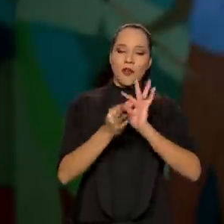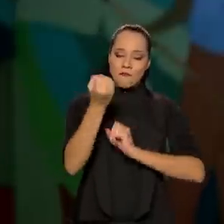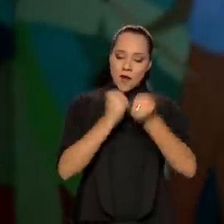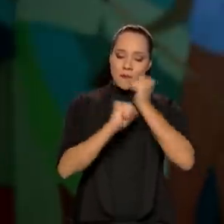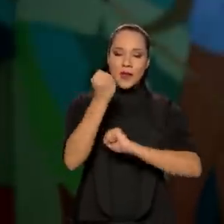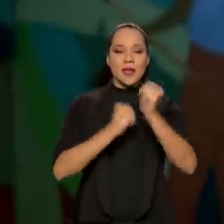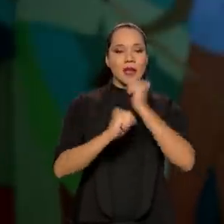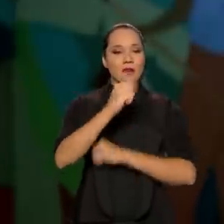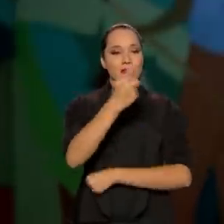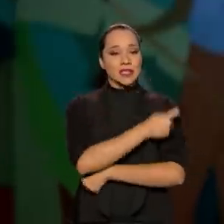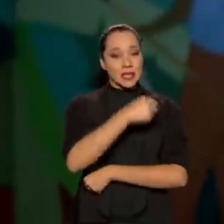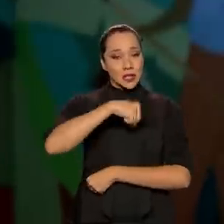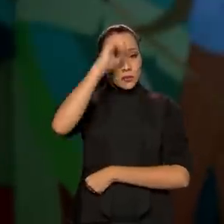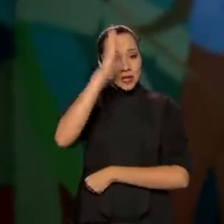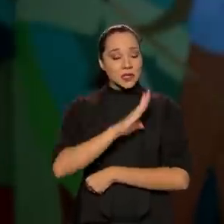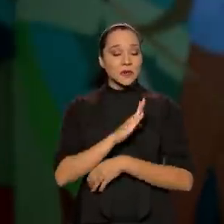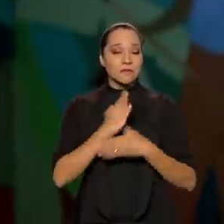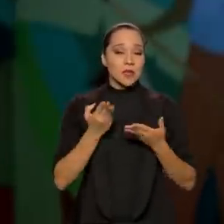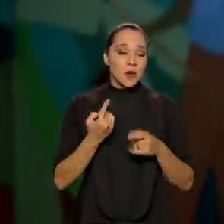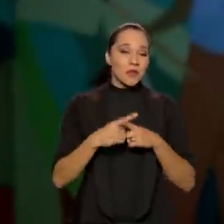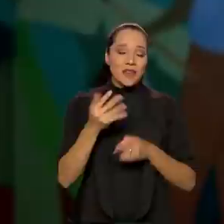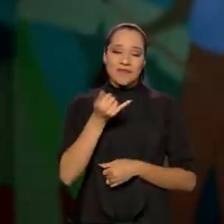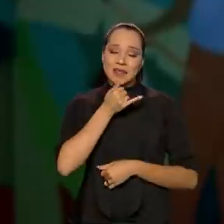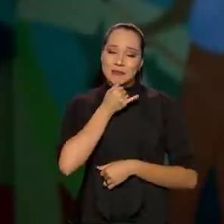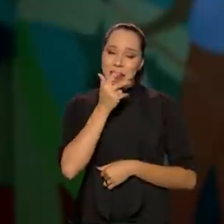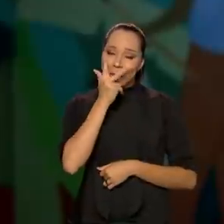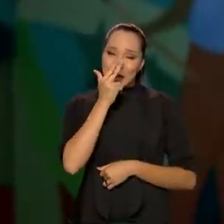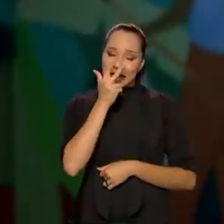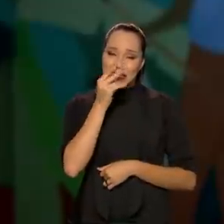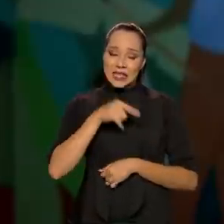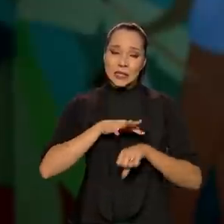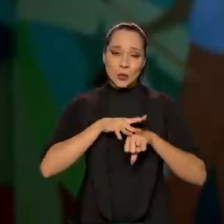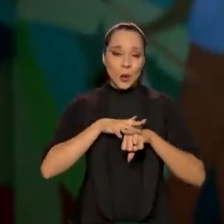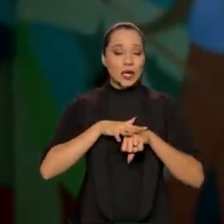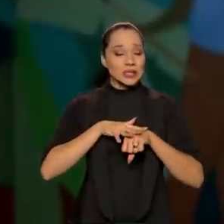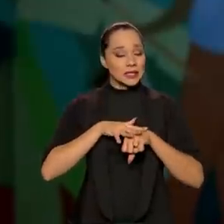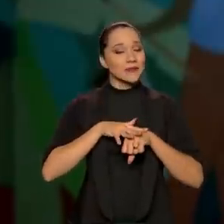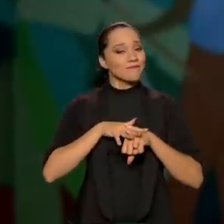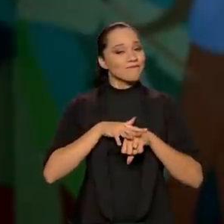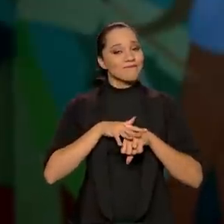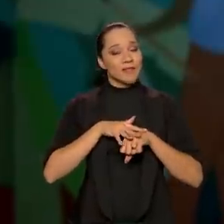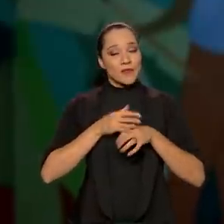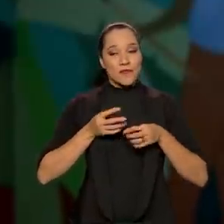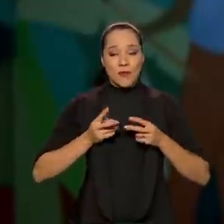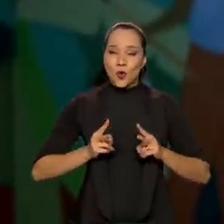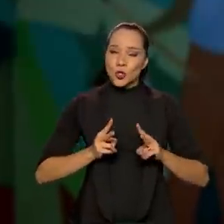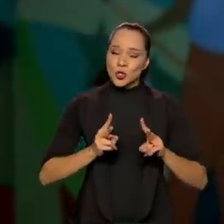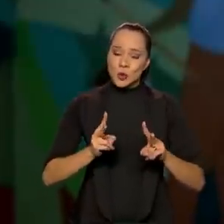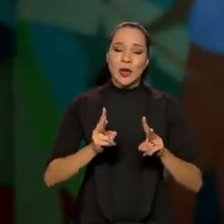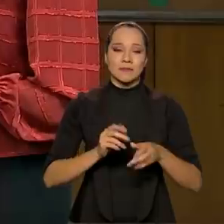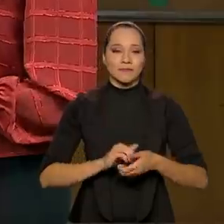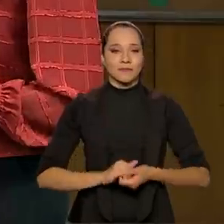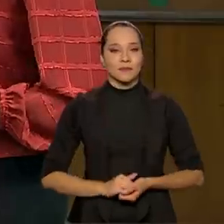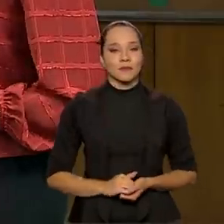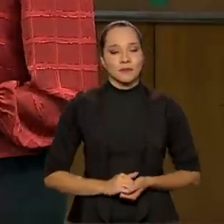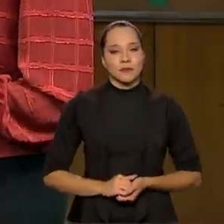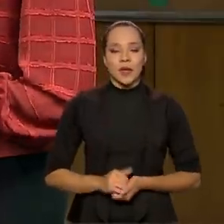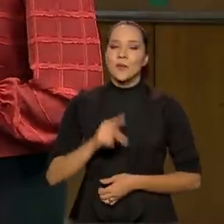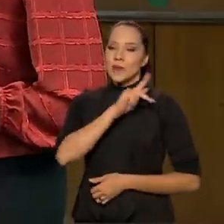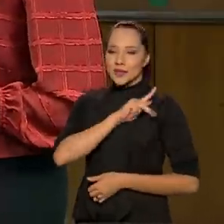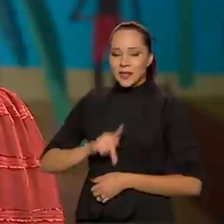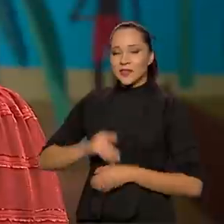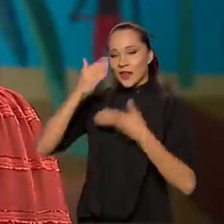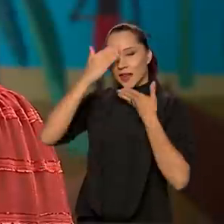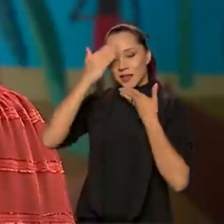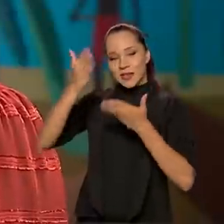vacina aqui, porque, infelizmente, pelo que tudo indica, essa doença não vai nos deixar tão cedo. Presidente, eu queria